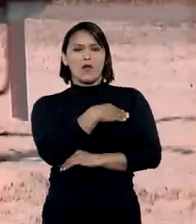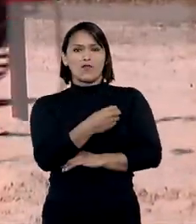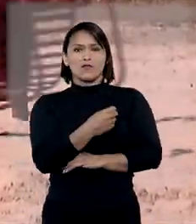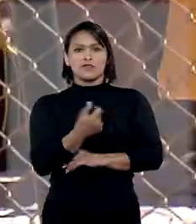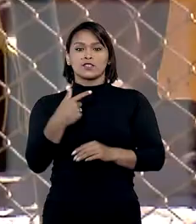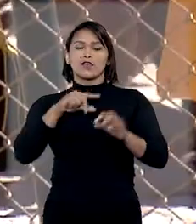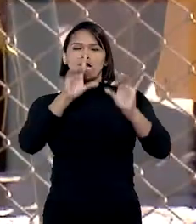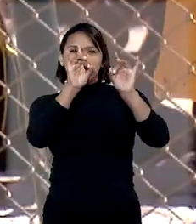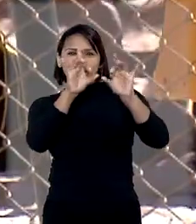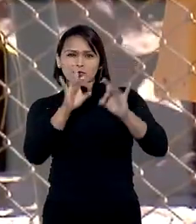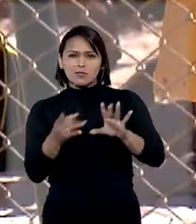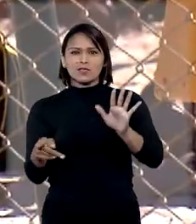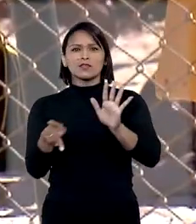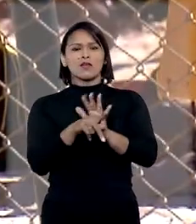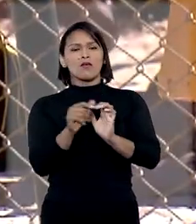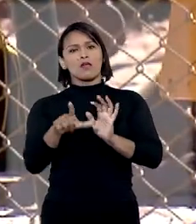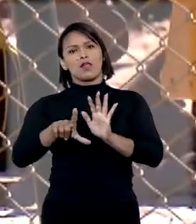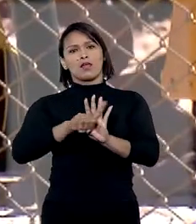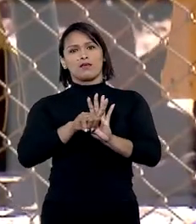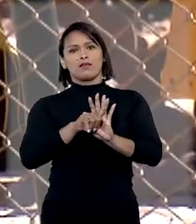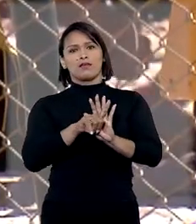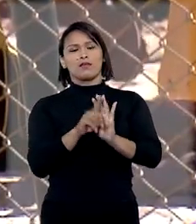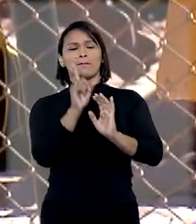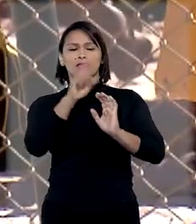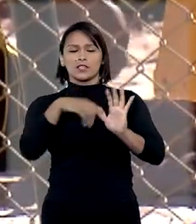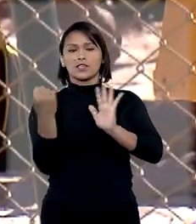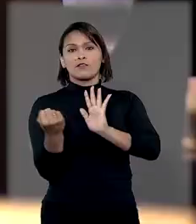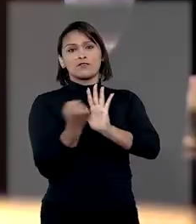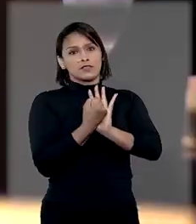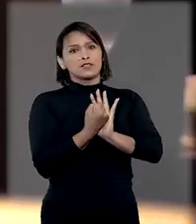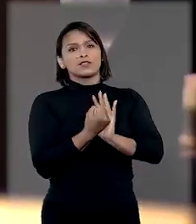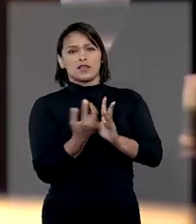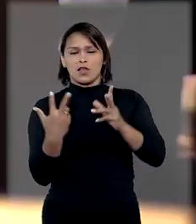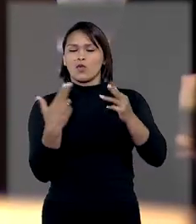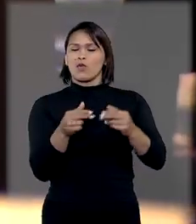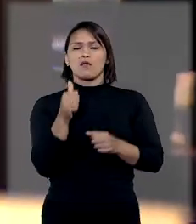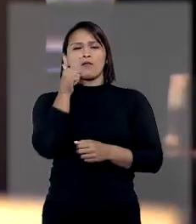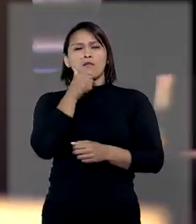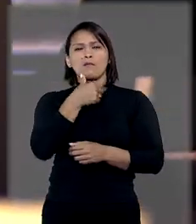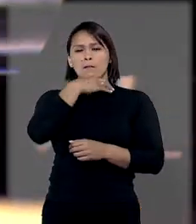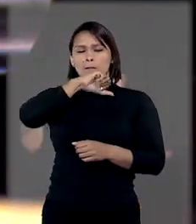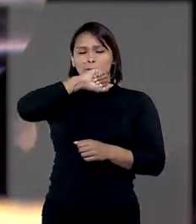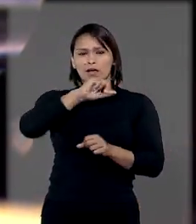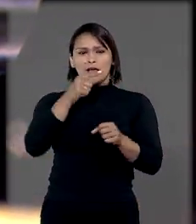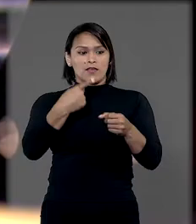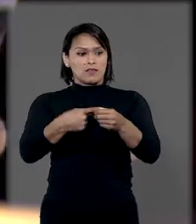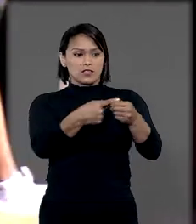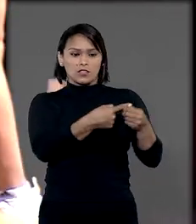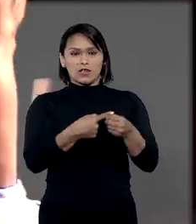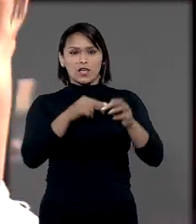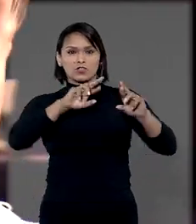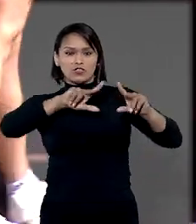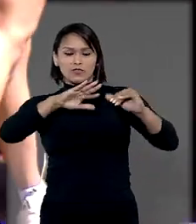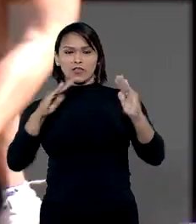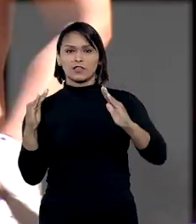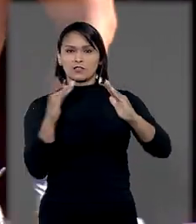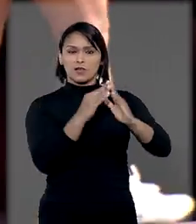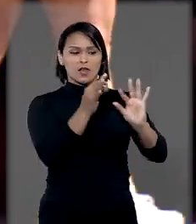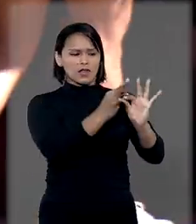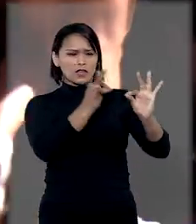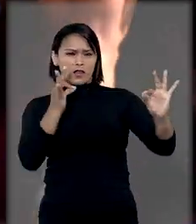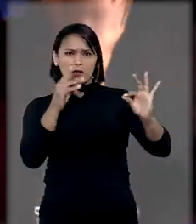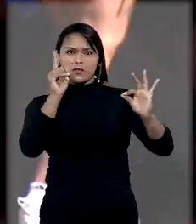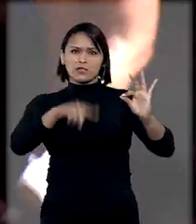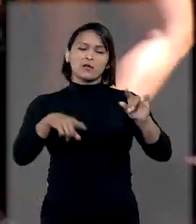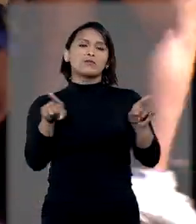filhos, salvo em exceções previstas pela lei, deve ser fixada mesmo quando os pais morarem em cidades diferentes e distantes,